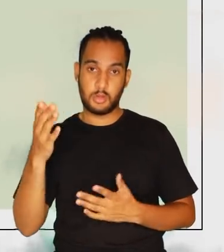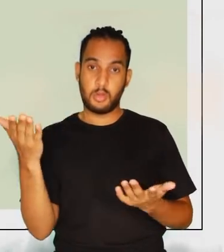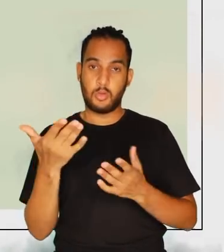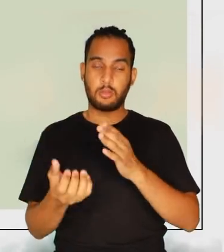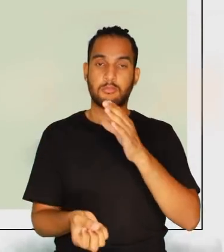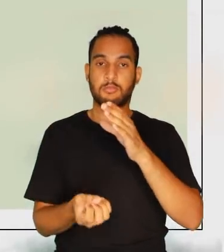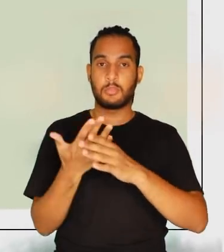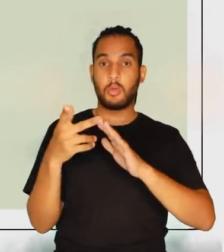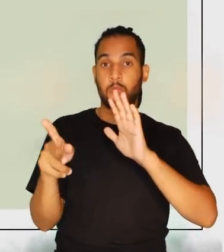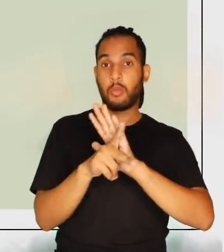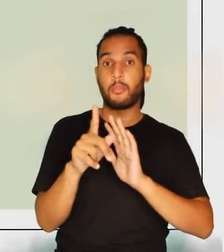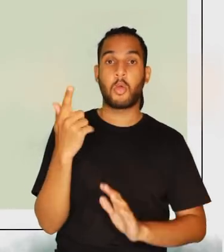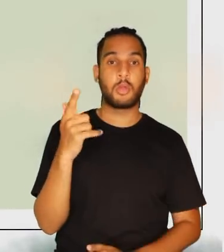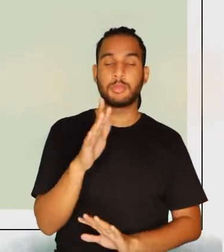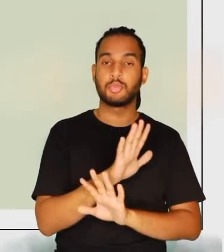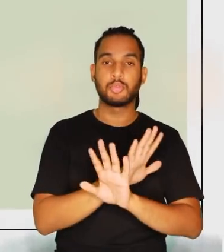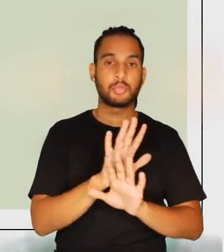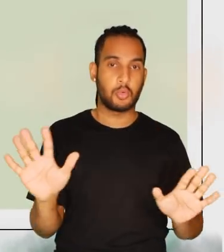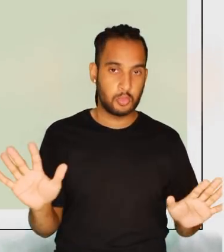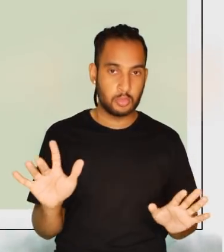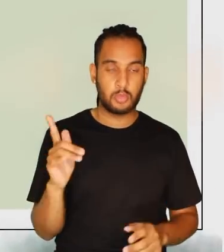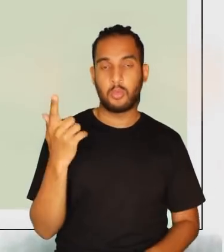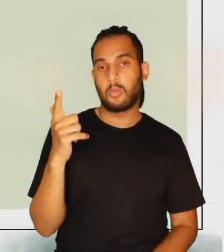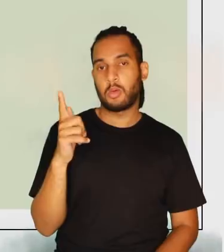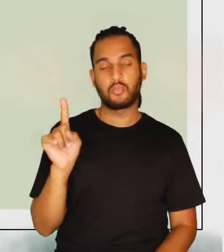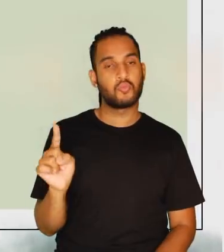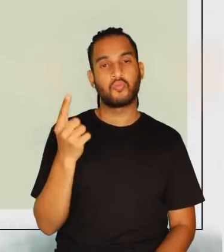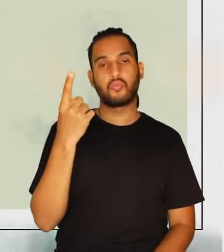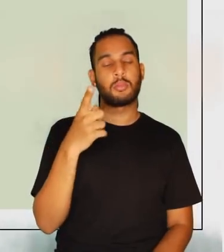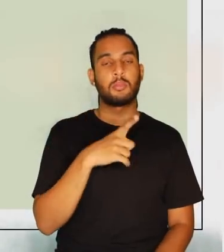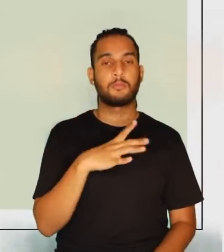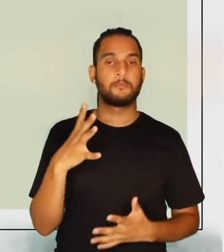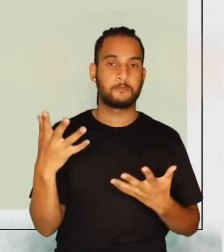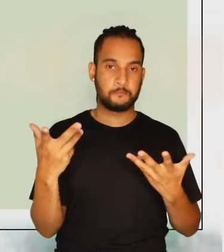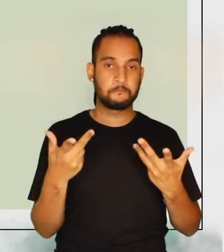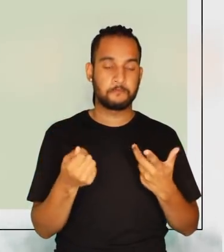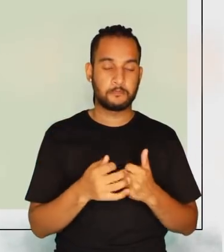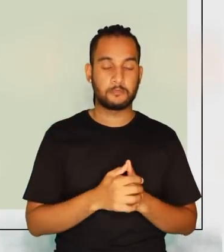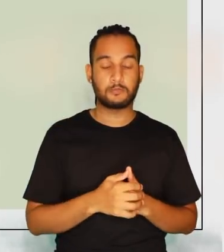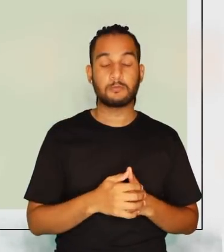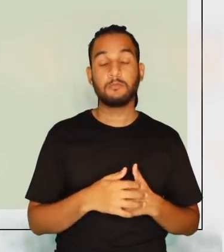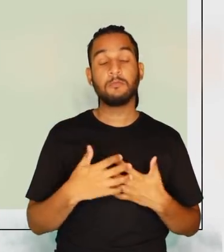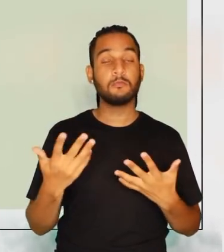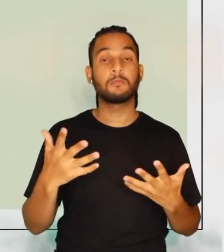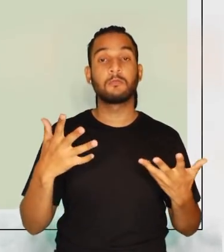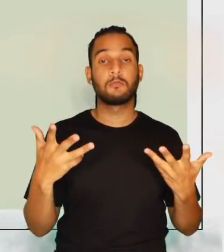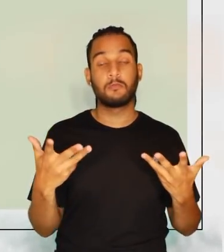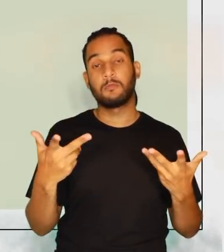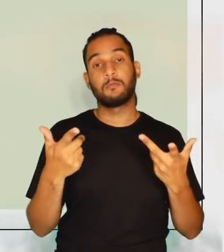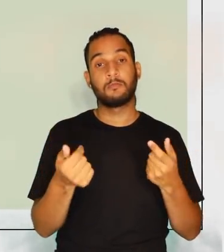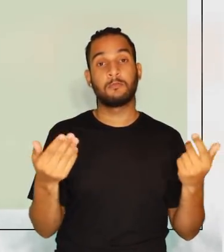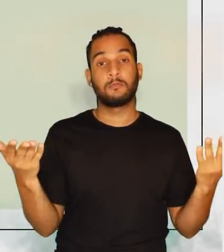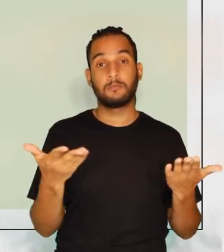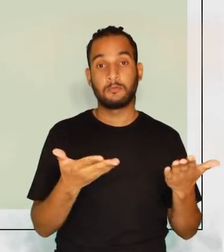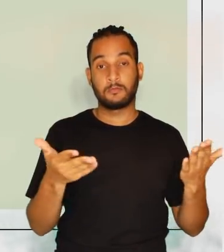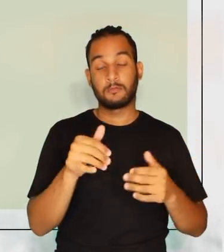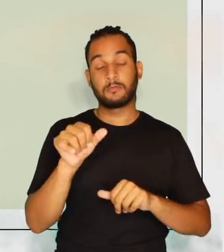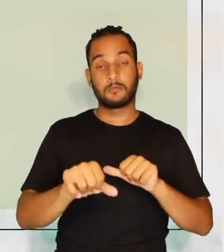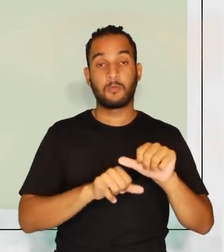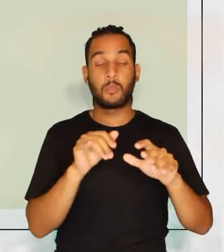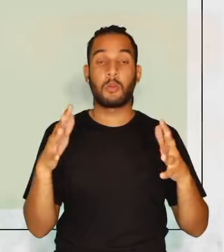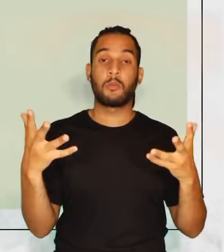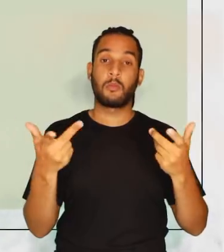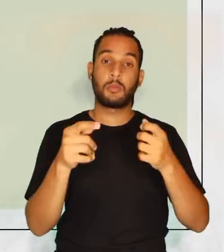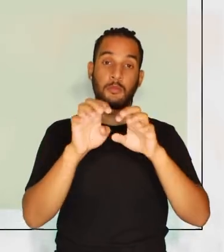e ela foi criada, então, para Goiás. Somente Goiás tem essa habilidade aqui. Então, essa habilidade, ela se